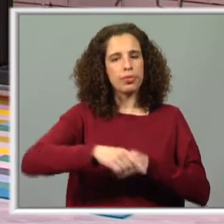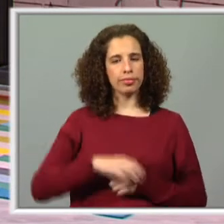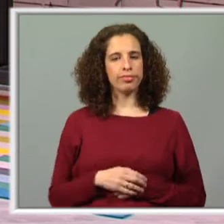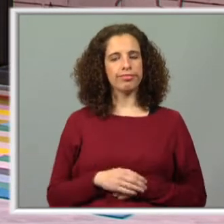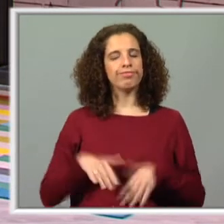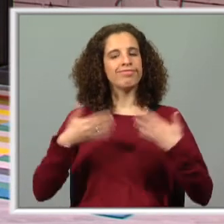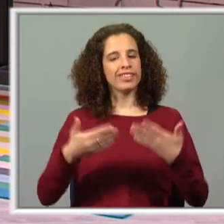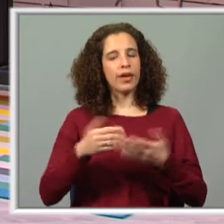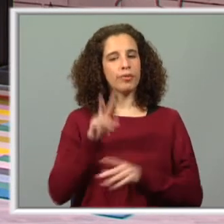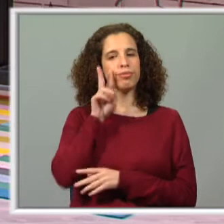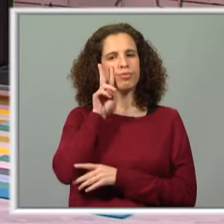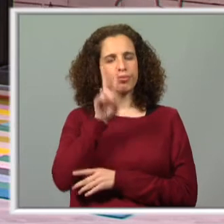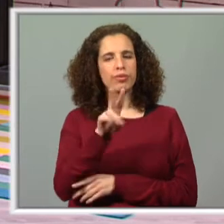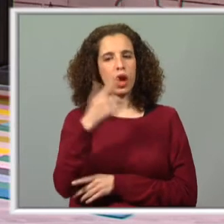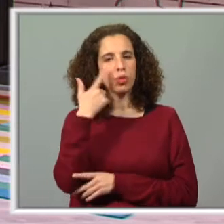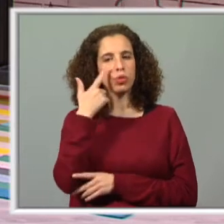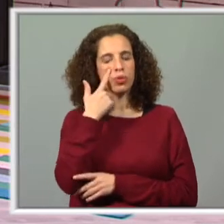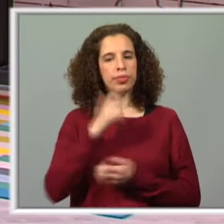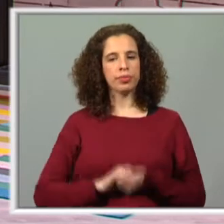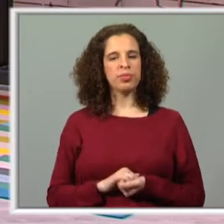bem. Vamos então assistir e conhecer.